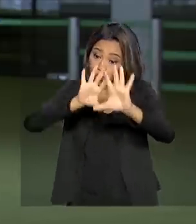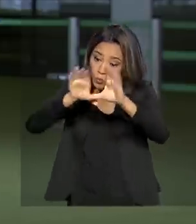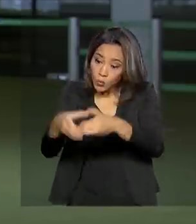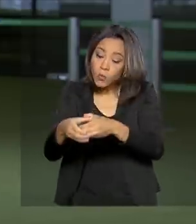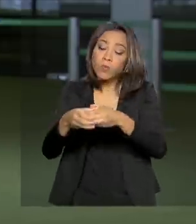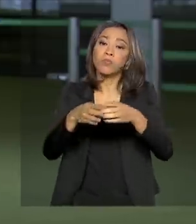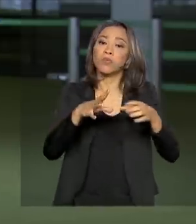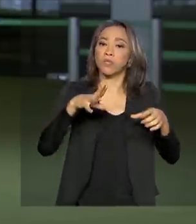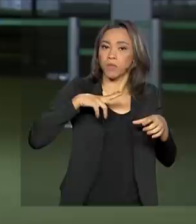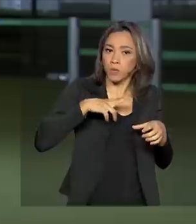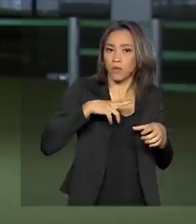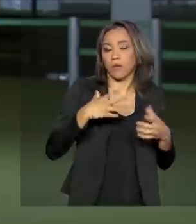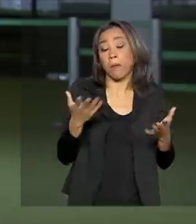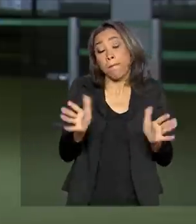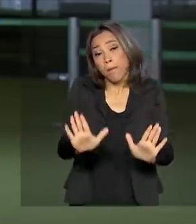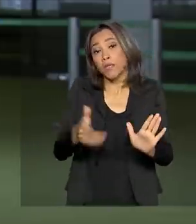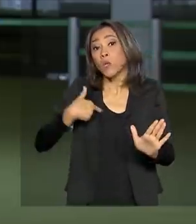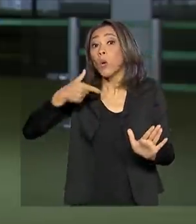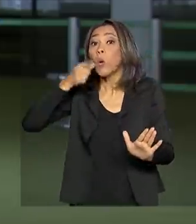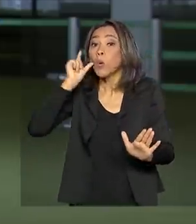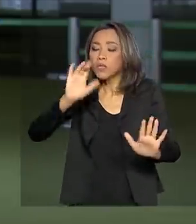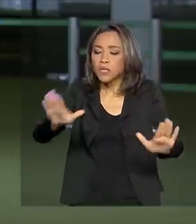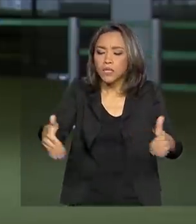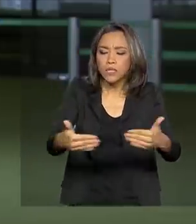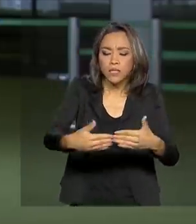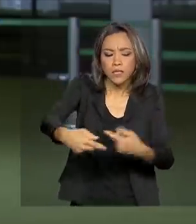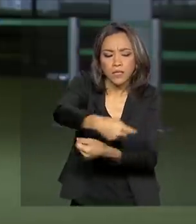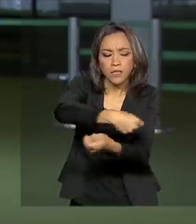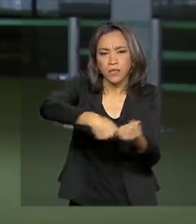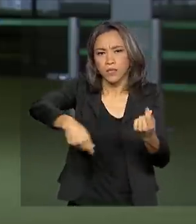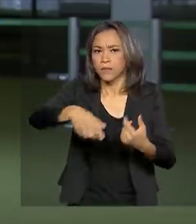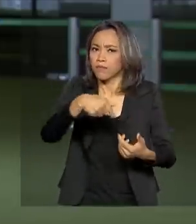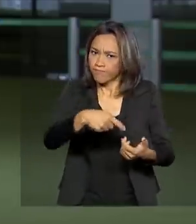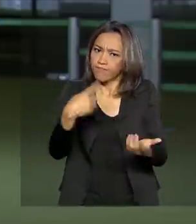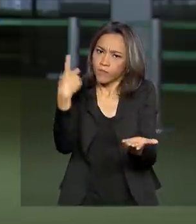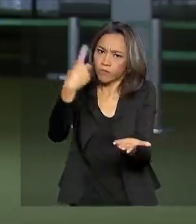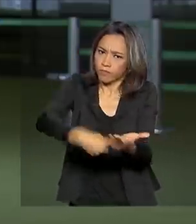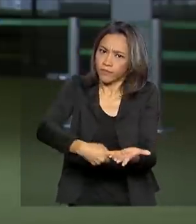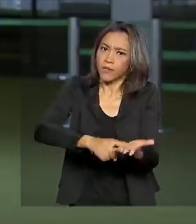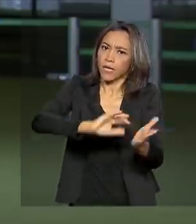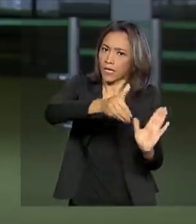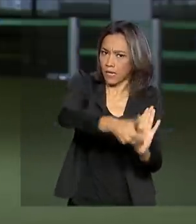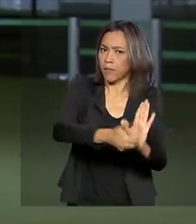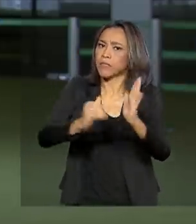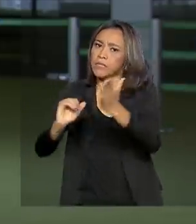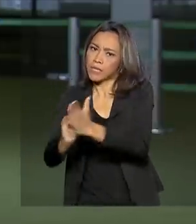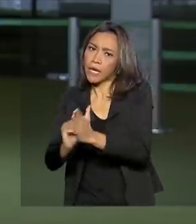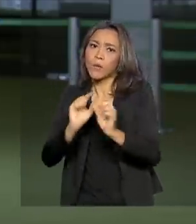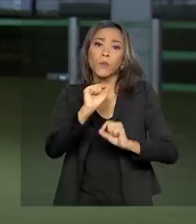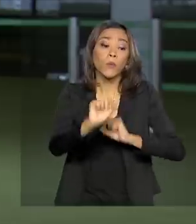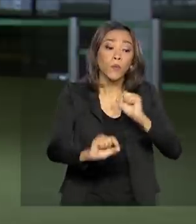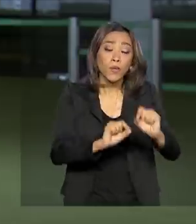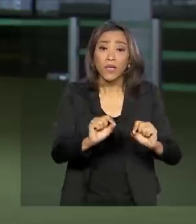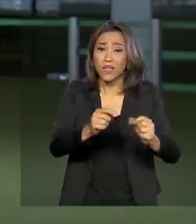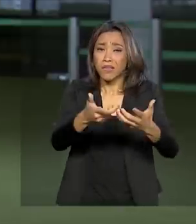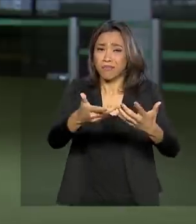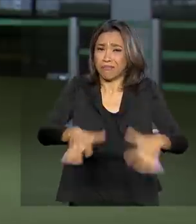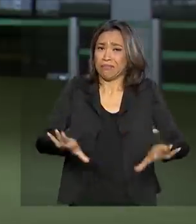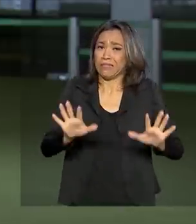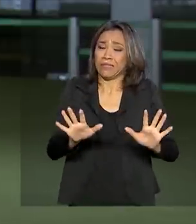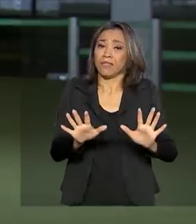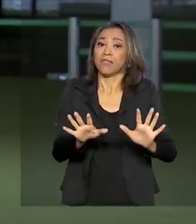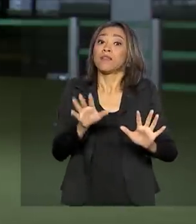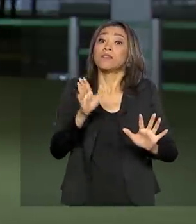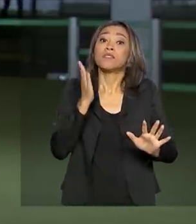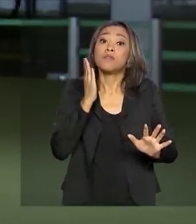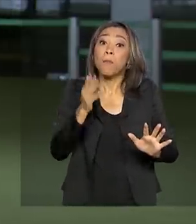Mas ontem o governo fez um acordo, firmou um acordo com os presidentes da Câmara e do Senado para se ver livre dessa obrigação de ouvir com